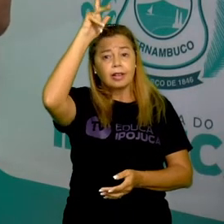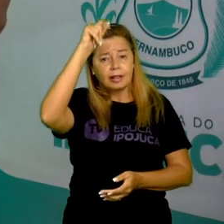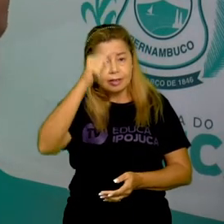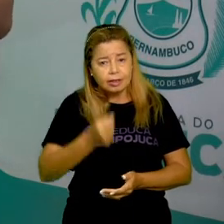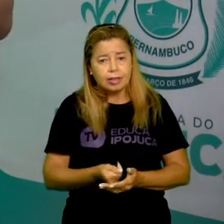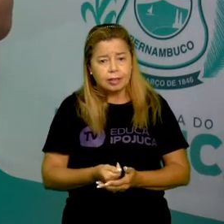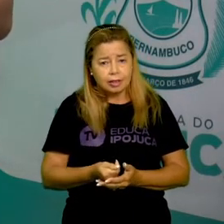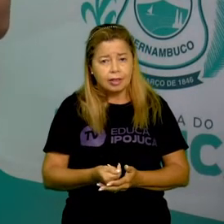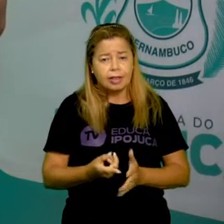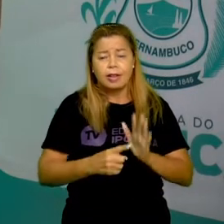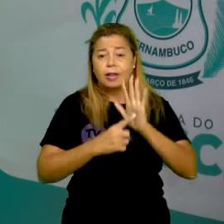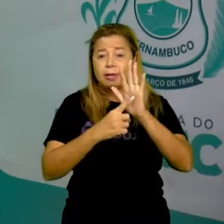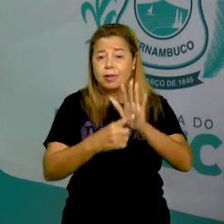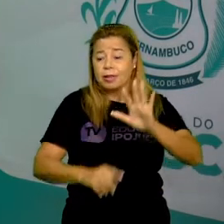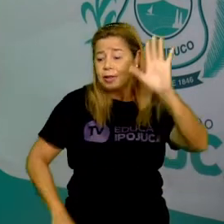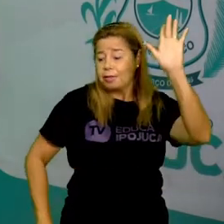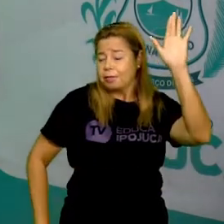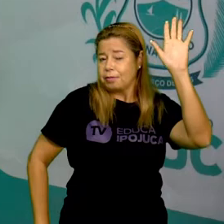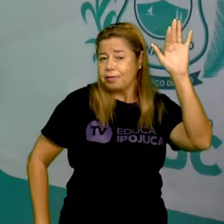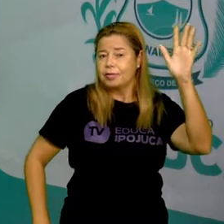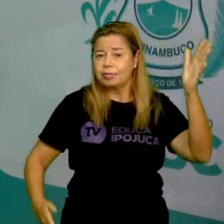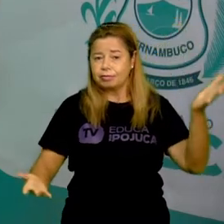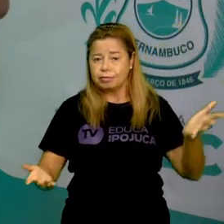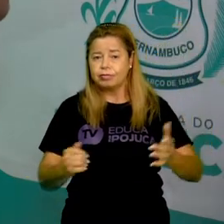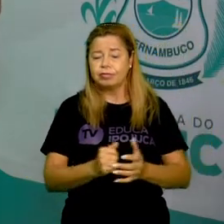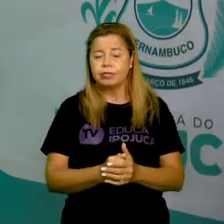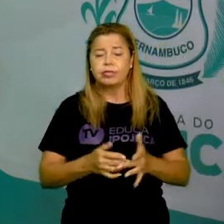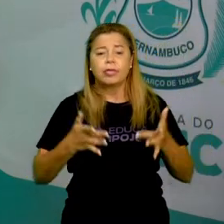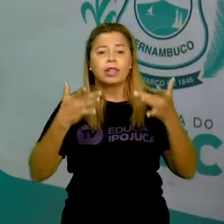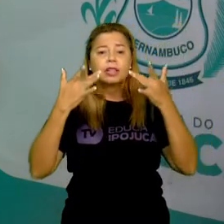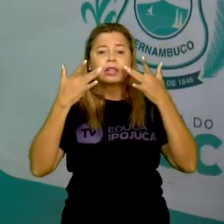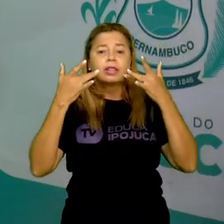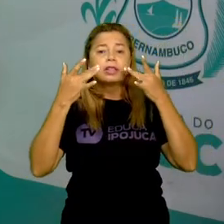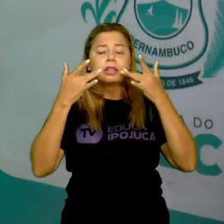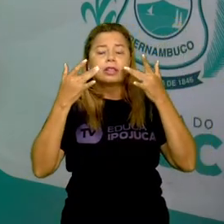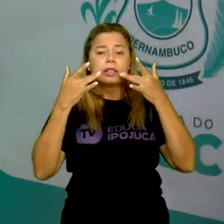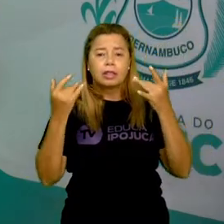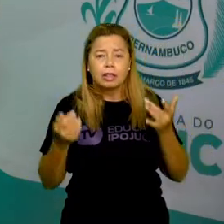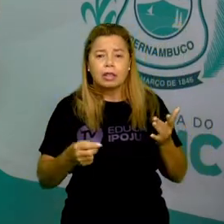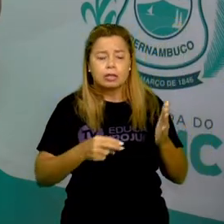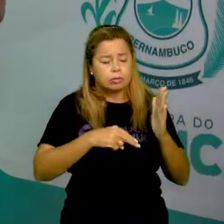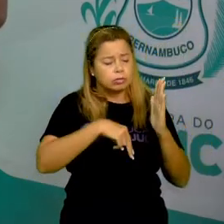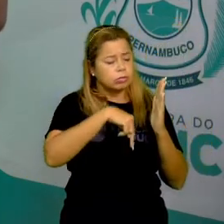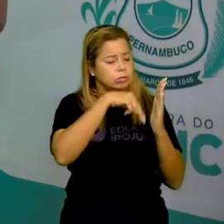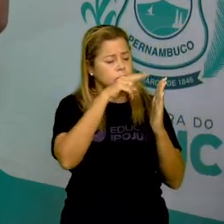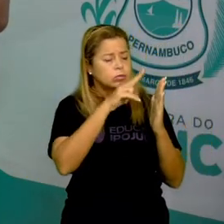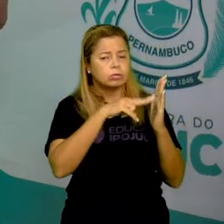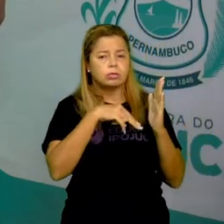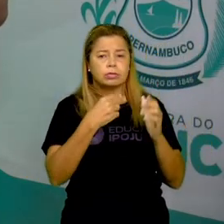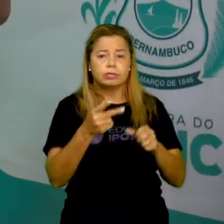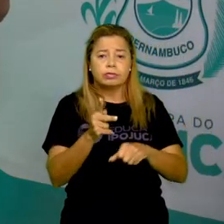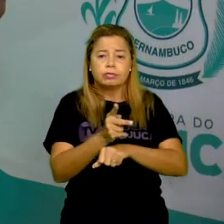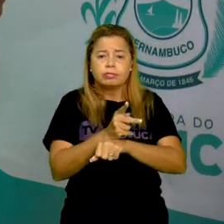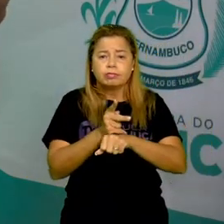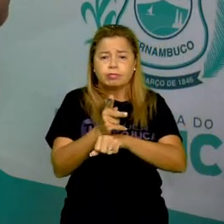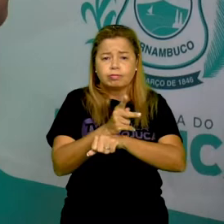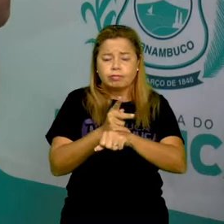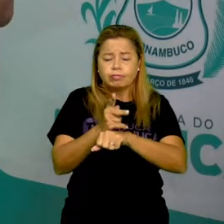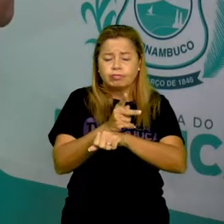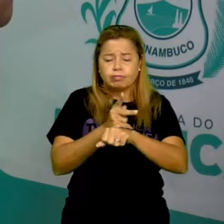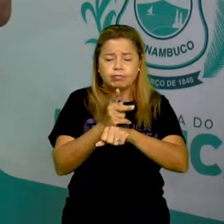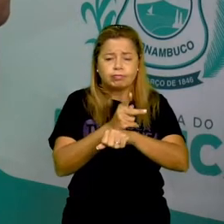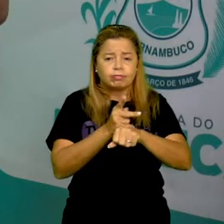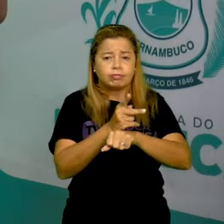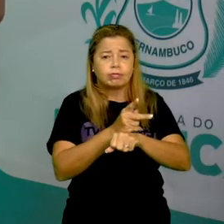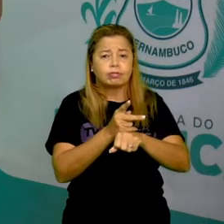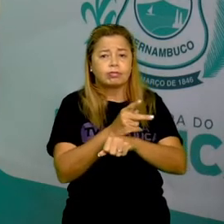Galinhas, são esculturas. O teatro, a literatura, o cinema, que são os filmes,